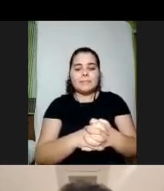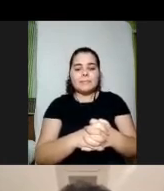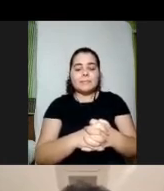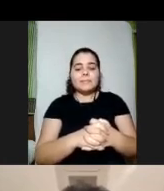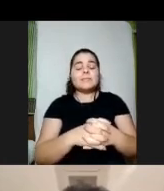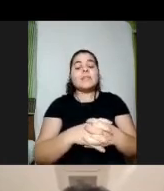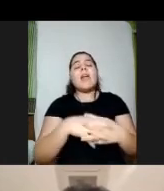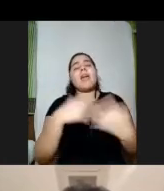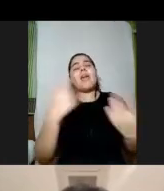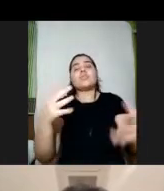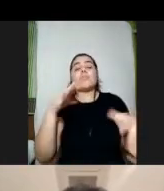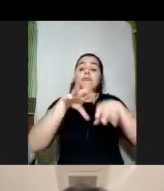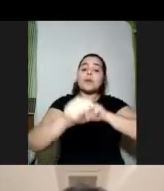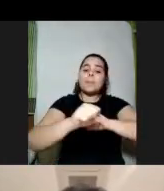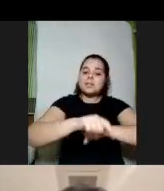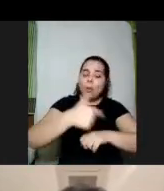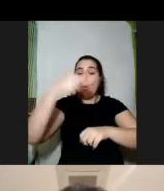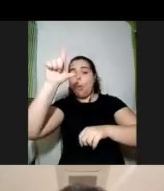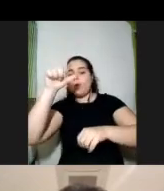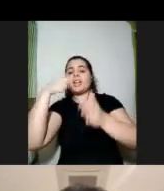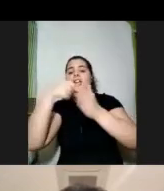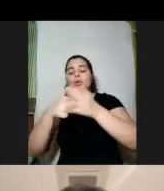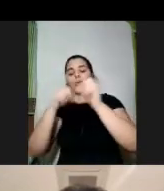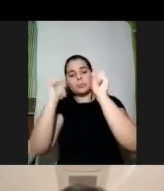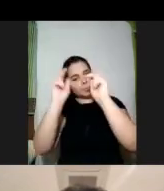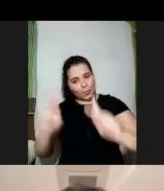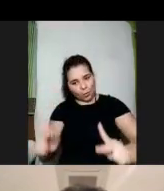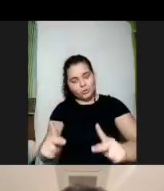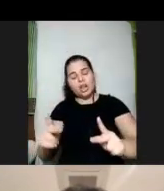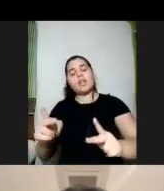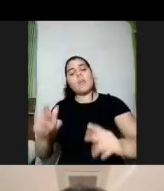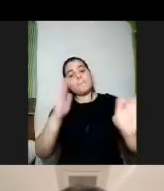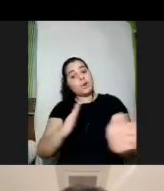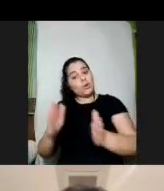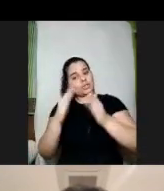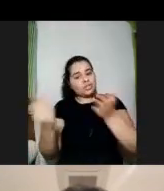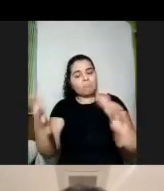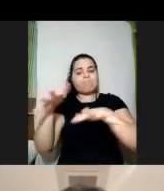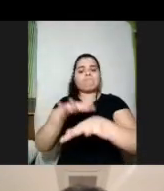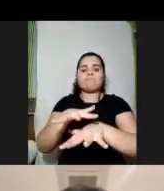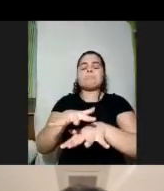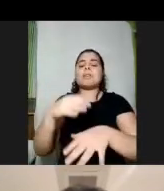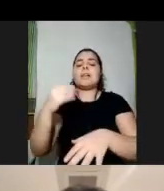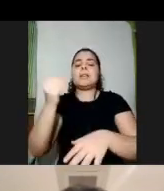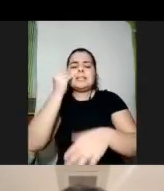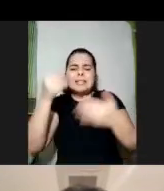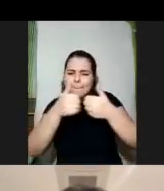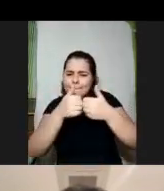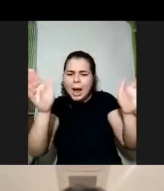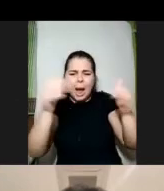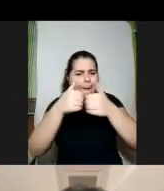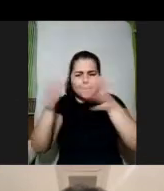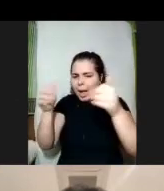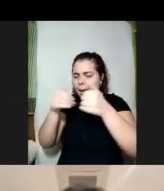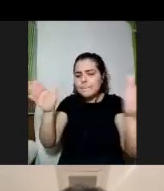Paz que fica aqui na Maré está num processo lindo de inclusão de abrir realmente muitas turmas para receber pessoas